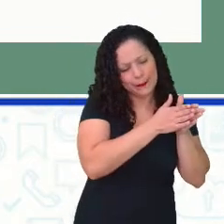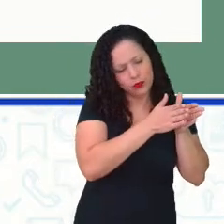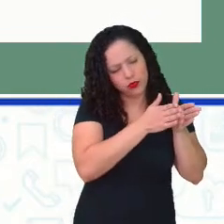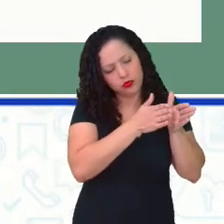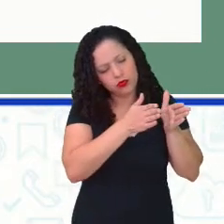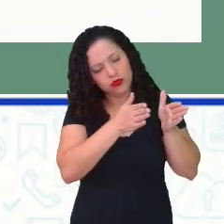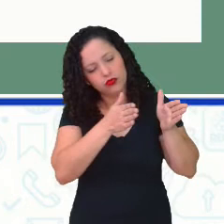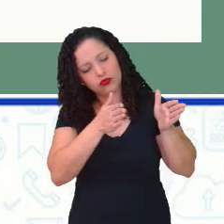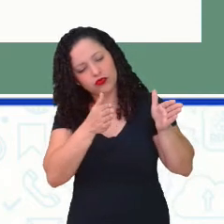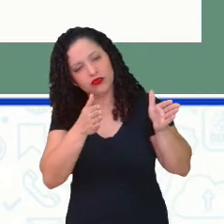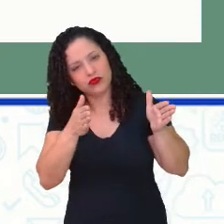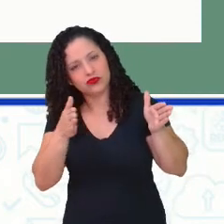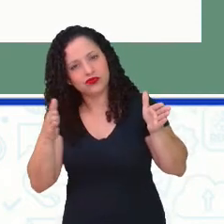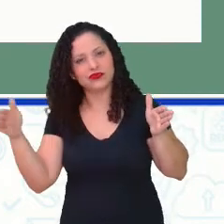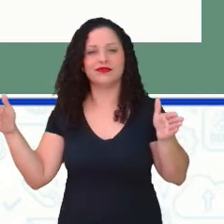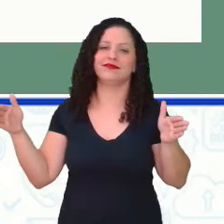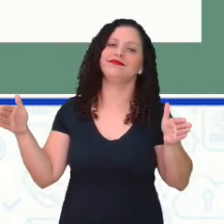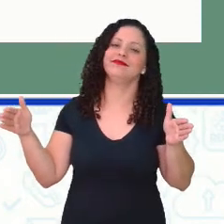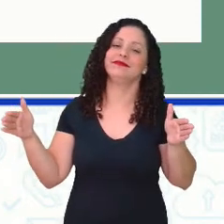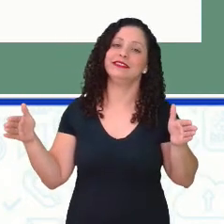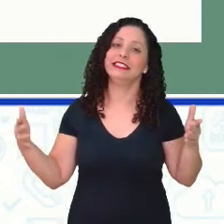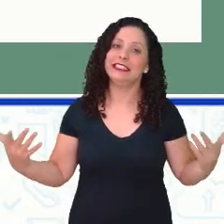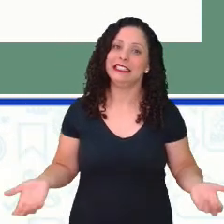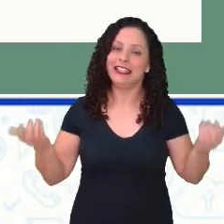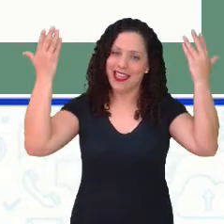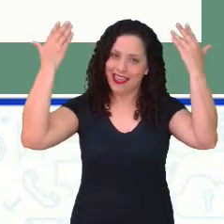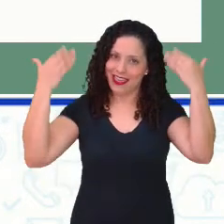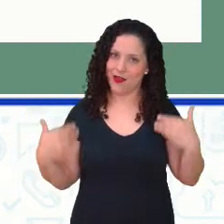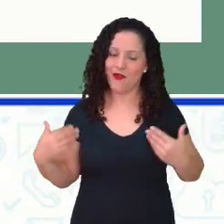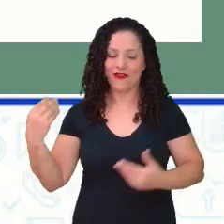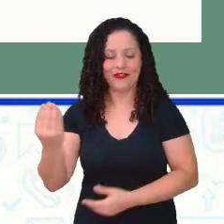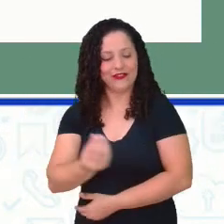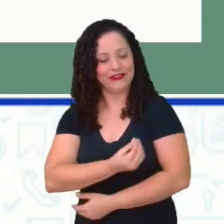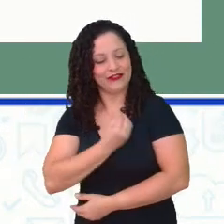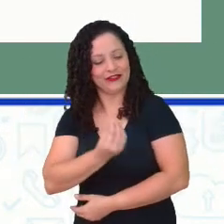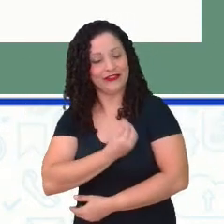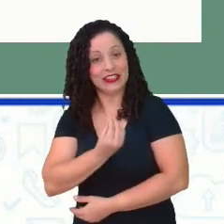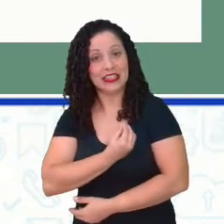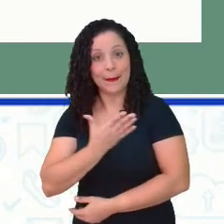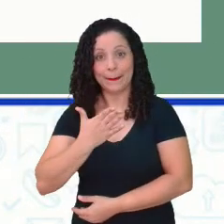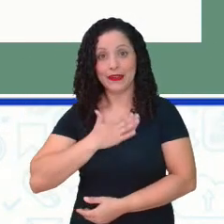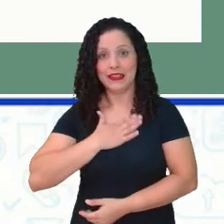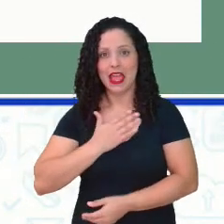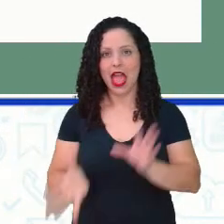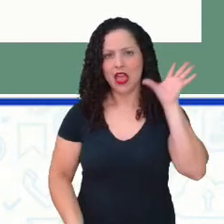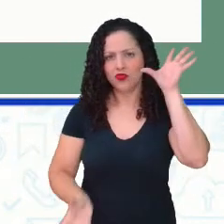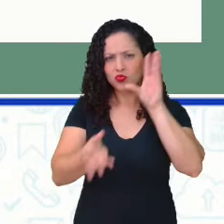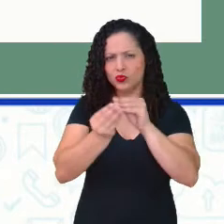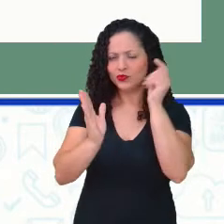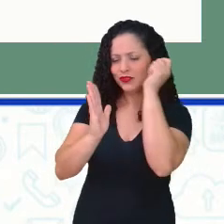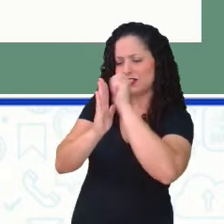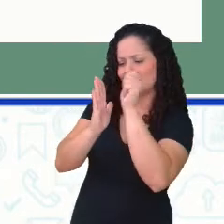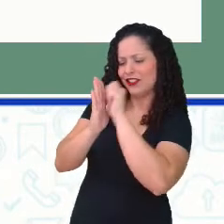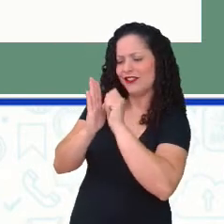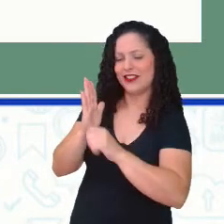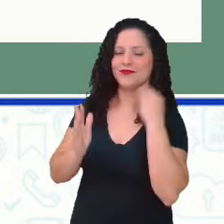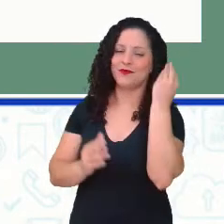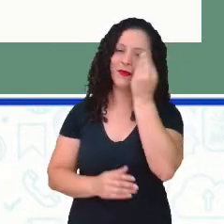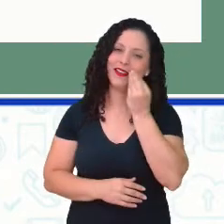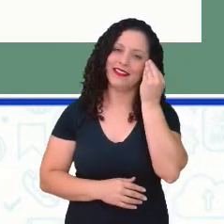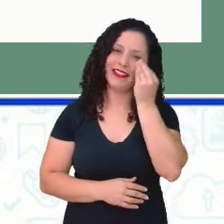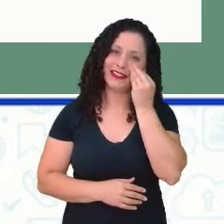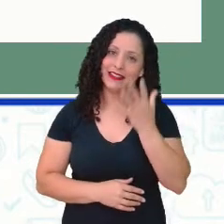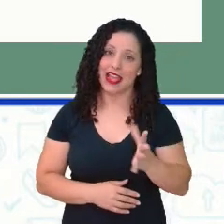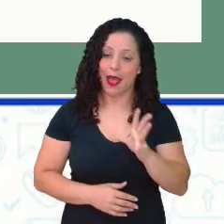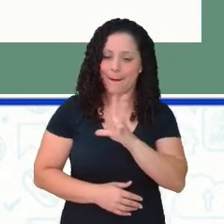que eu me chamo de viver e escrever. Então, ela fala da experiência dela de amar.